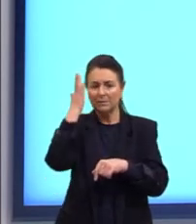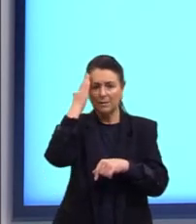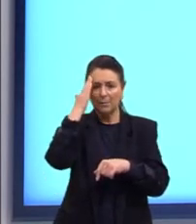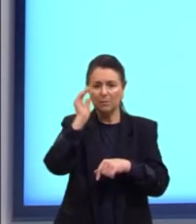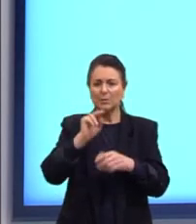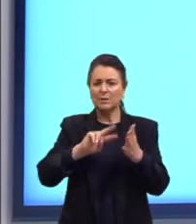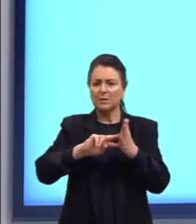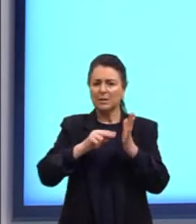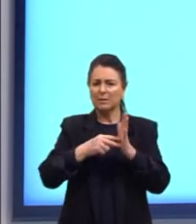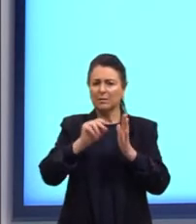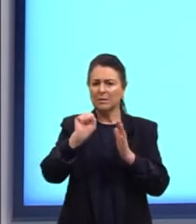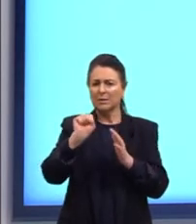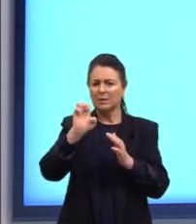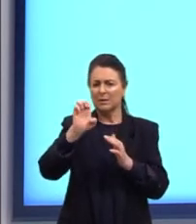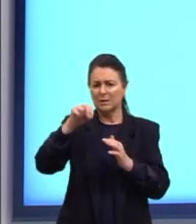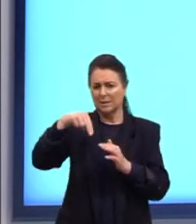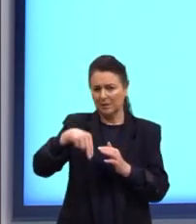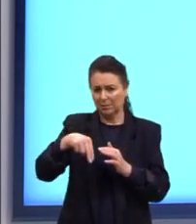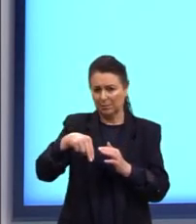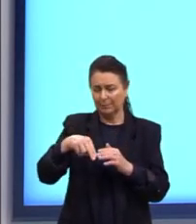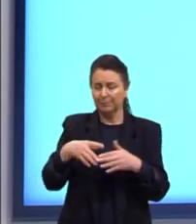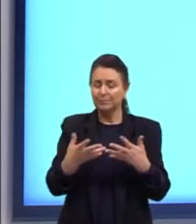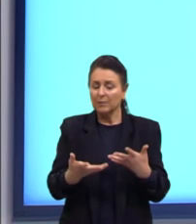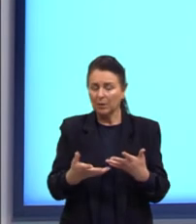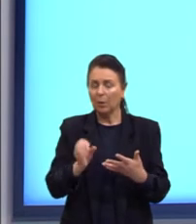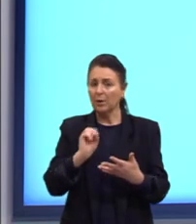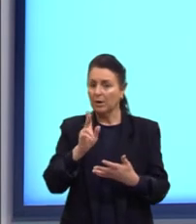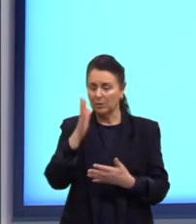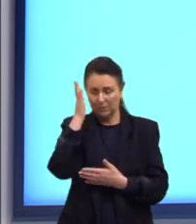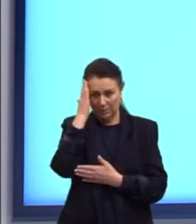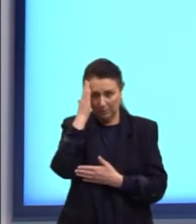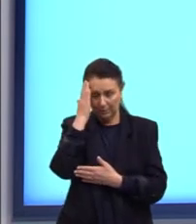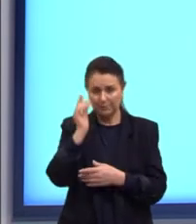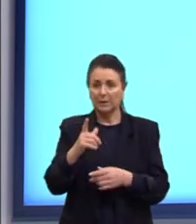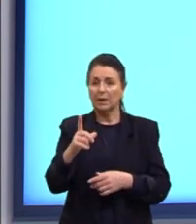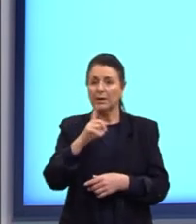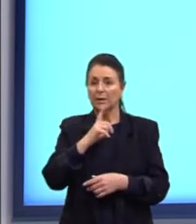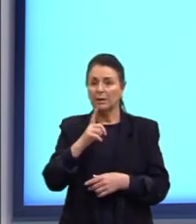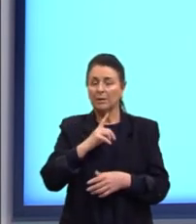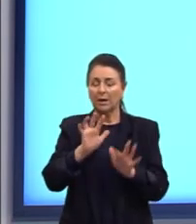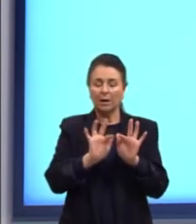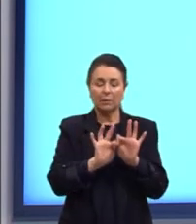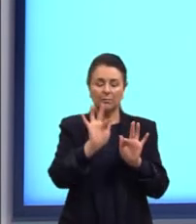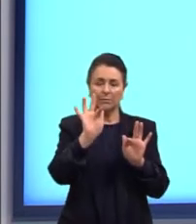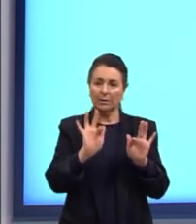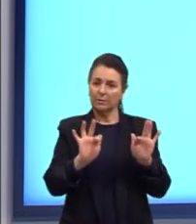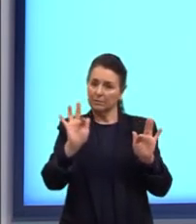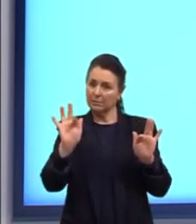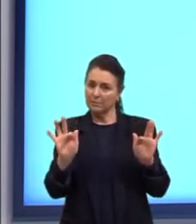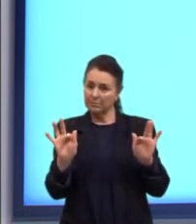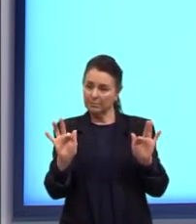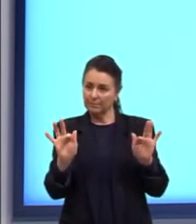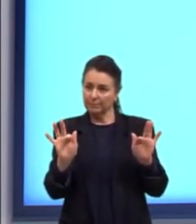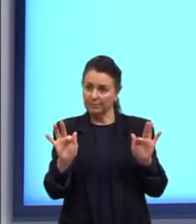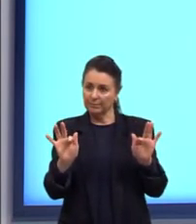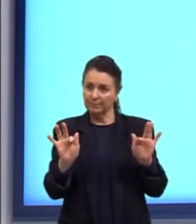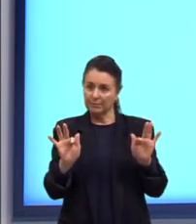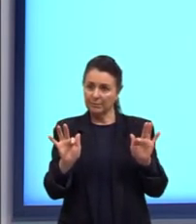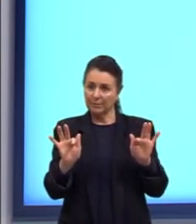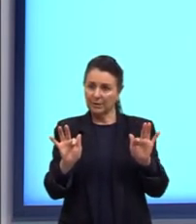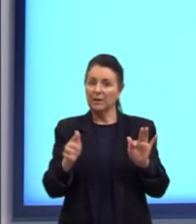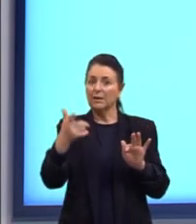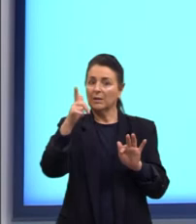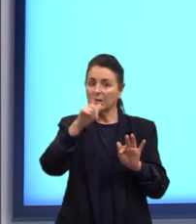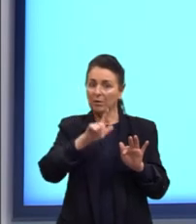se preocupar se é seno ou cosseno então ok nós temos ali a frequência a frequência nela é dada então de